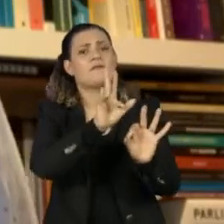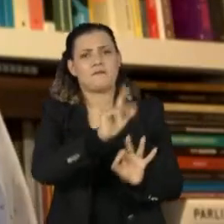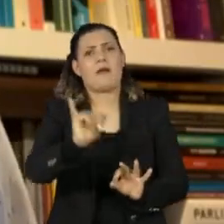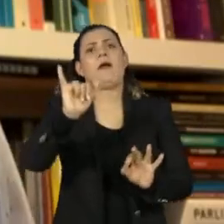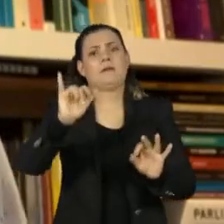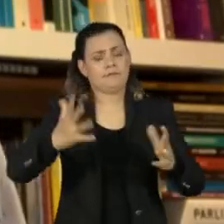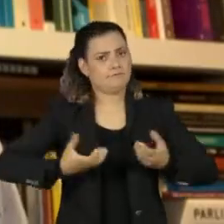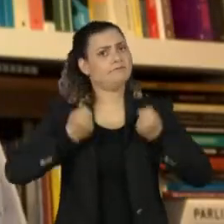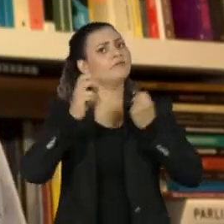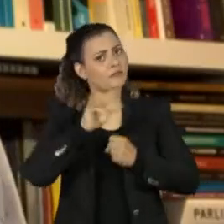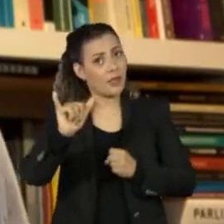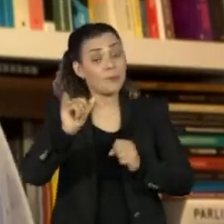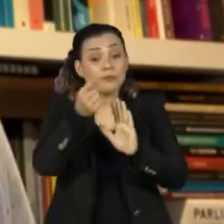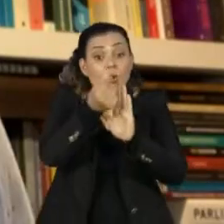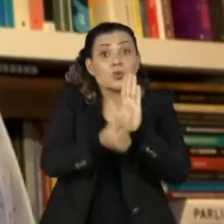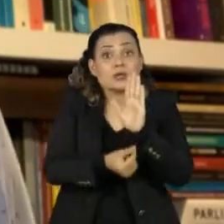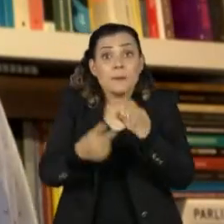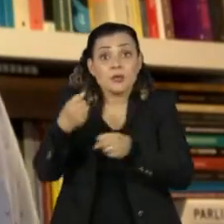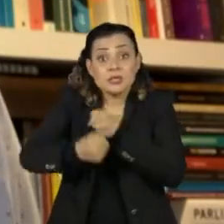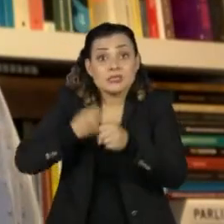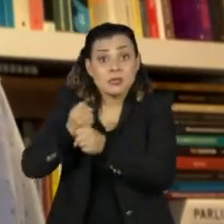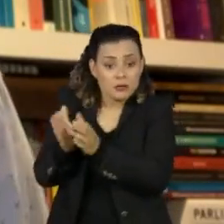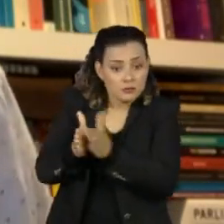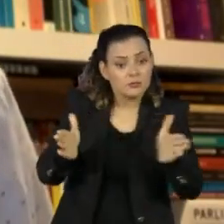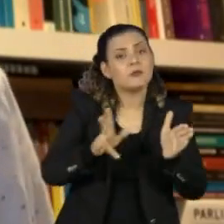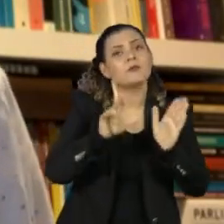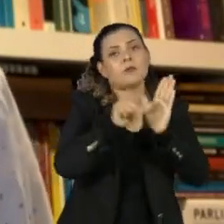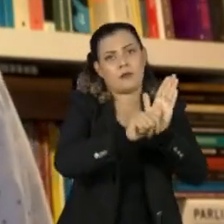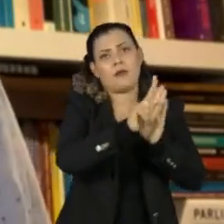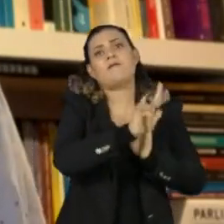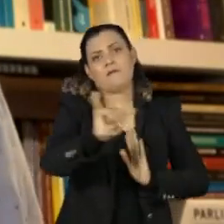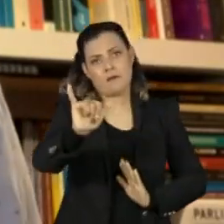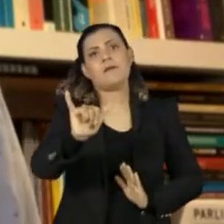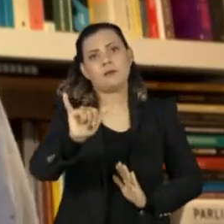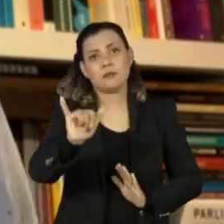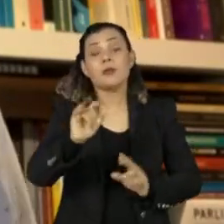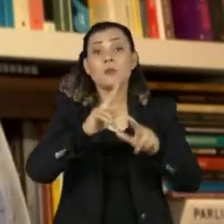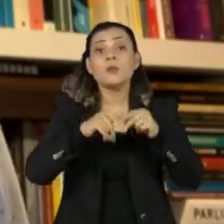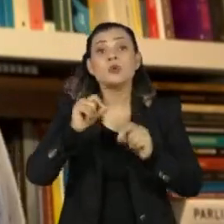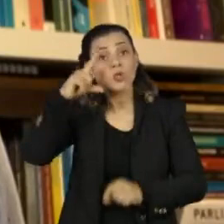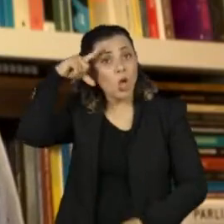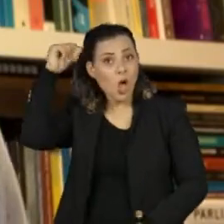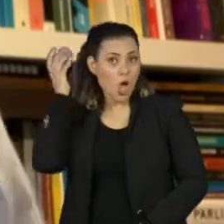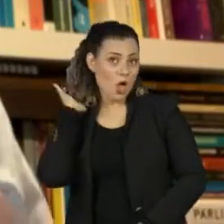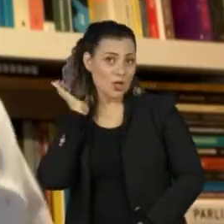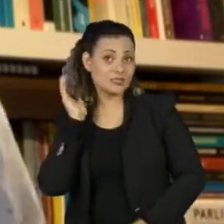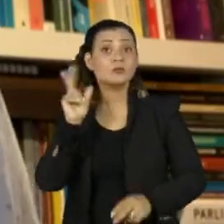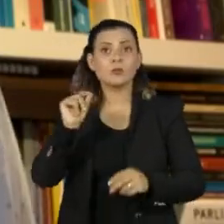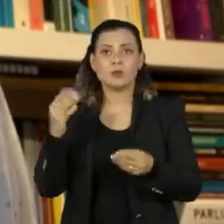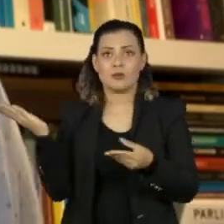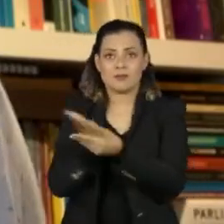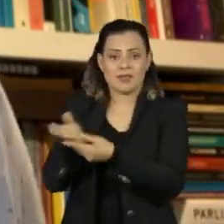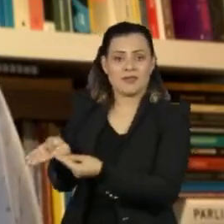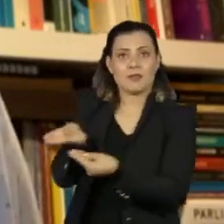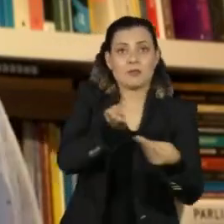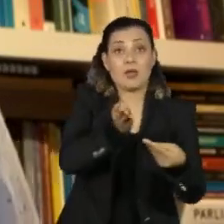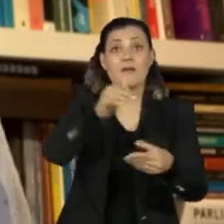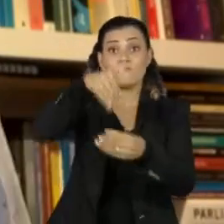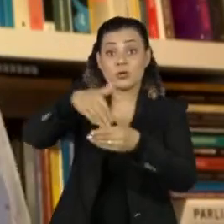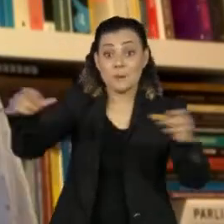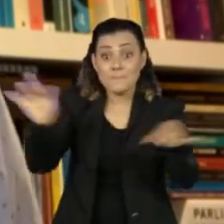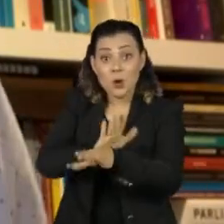indica que o orçamento deste ano vai atrasar. Fala-se que Rosa Weber mandará para plenário, depois da eleição,